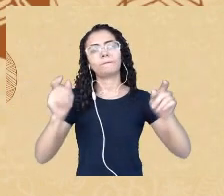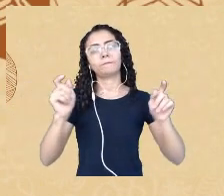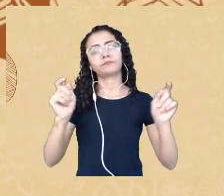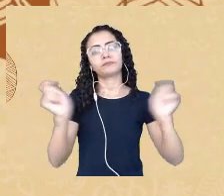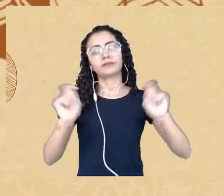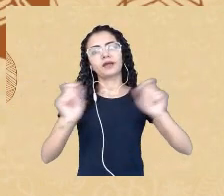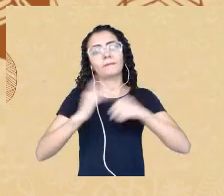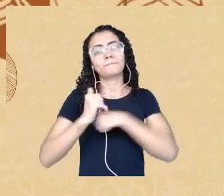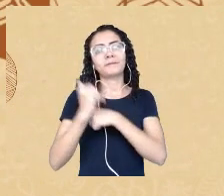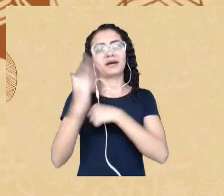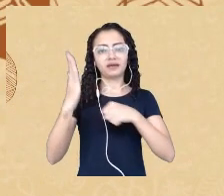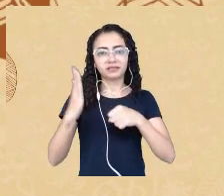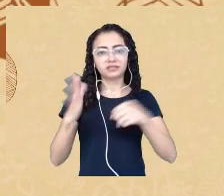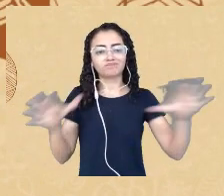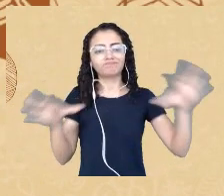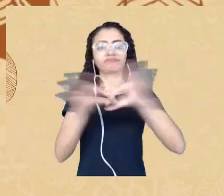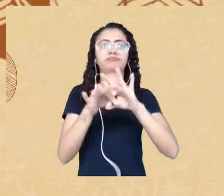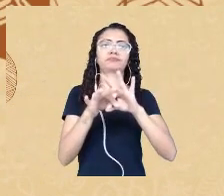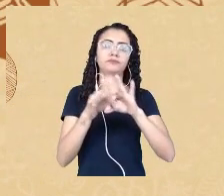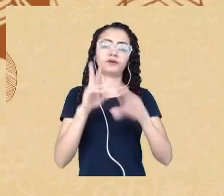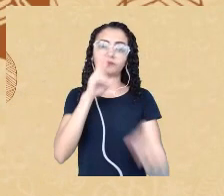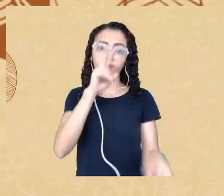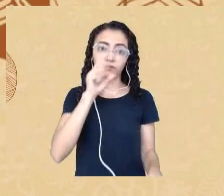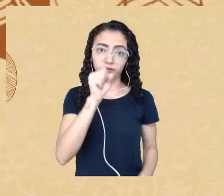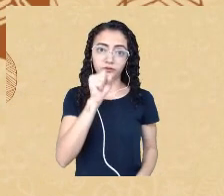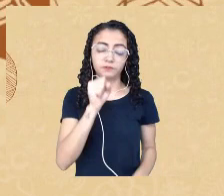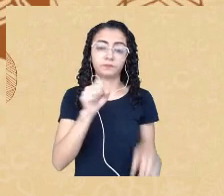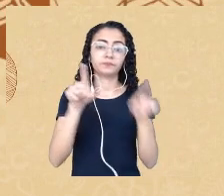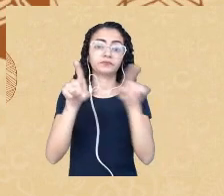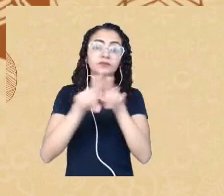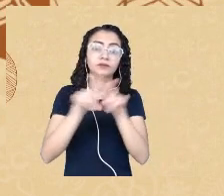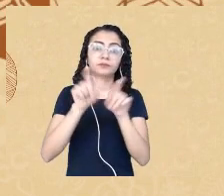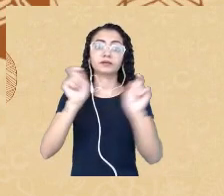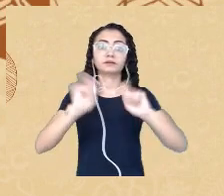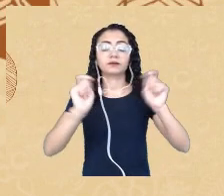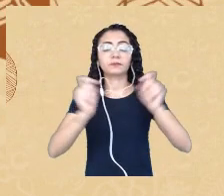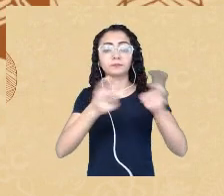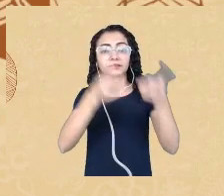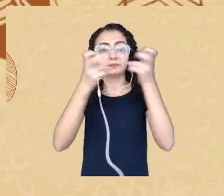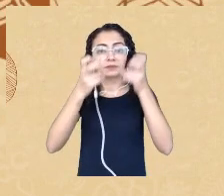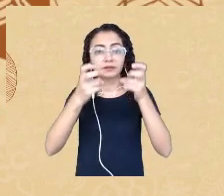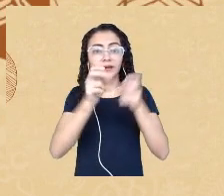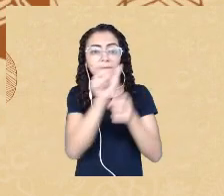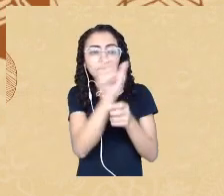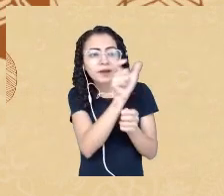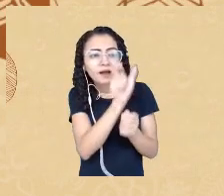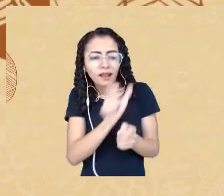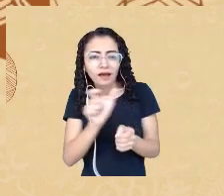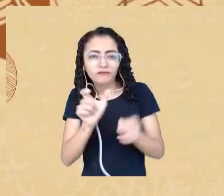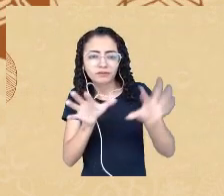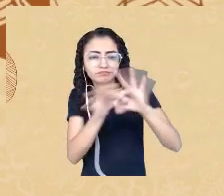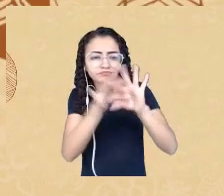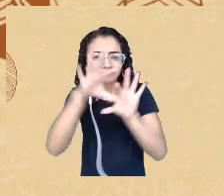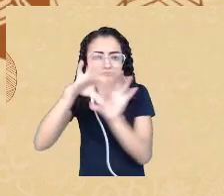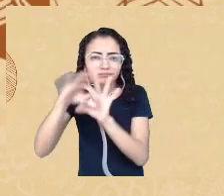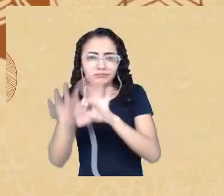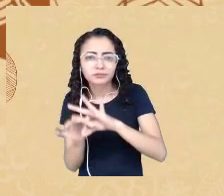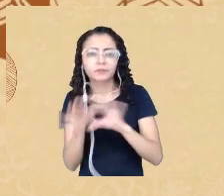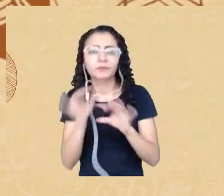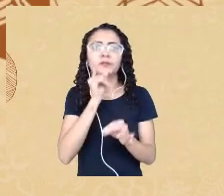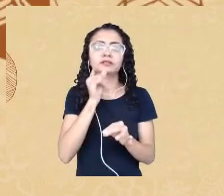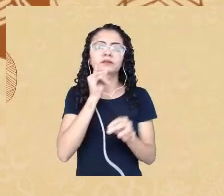participante é possível observar algumas palavras muito conectadas como pesquisa grupo